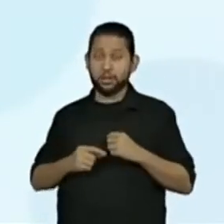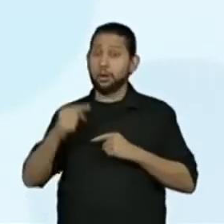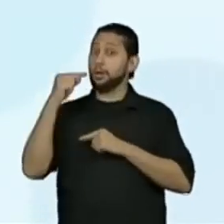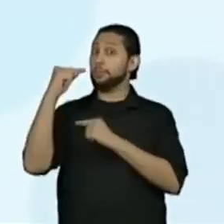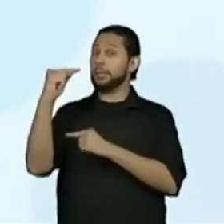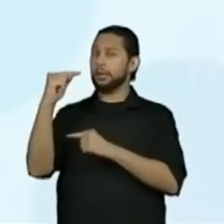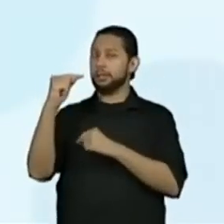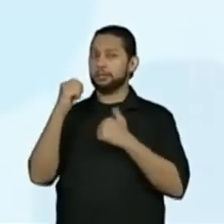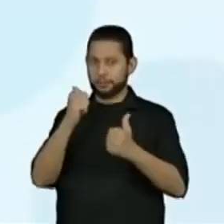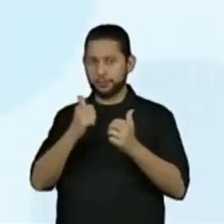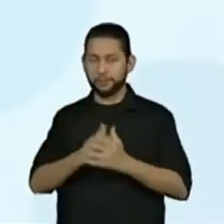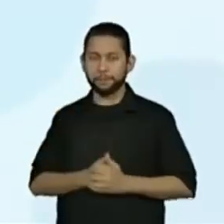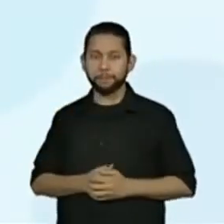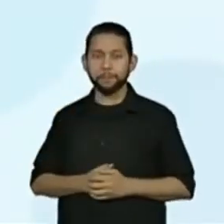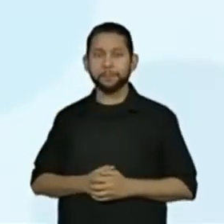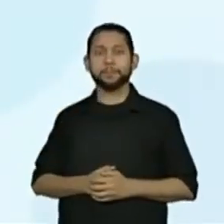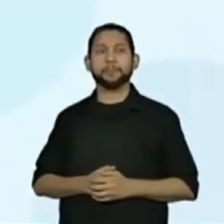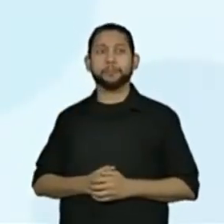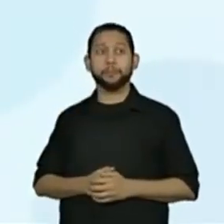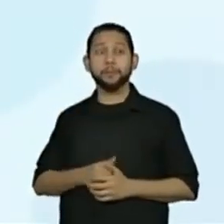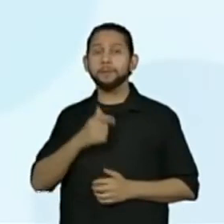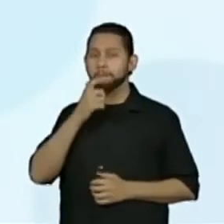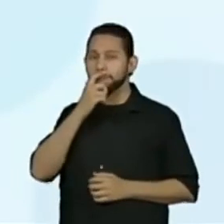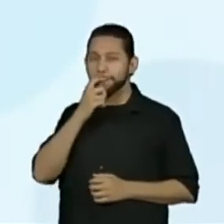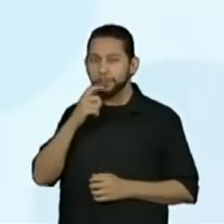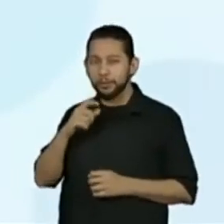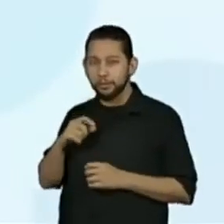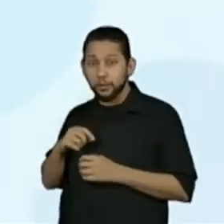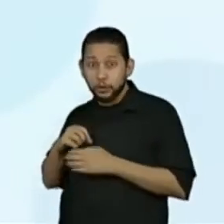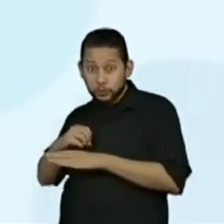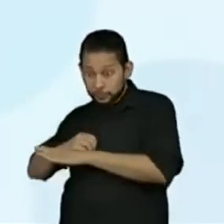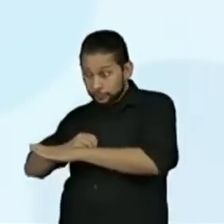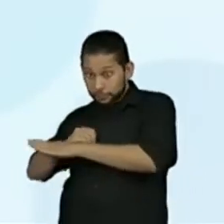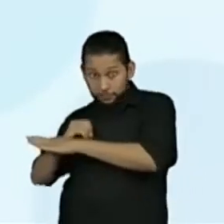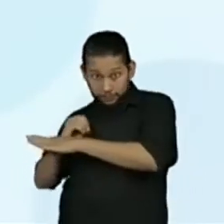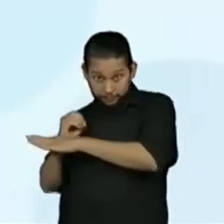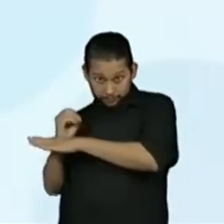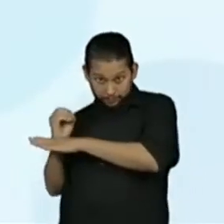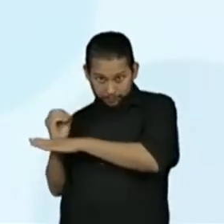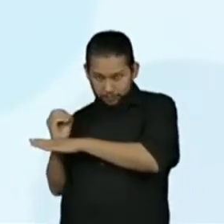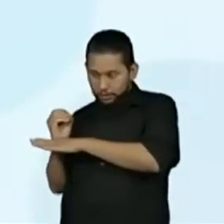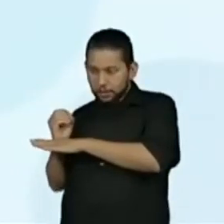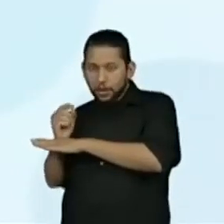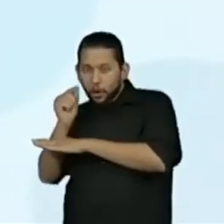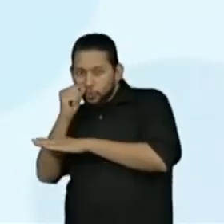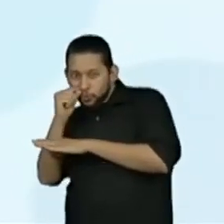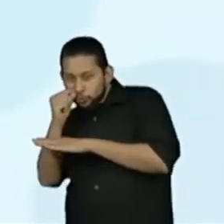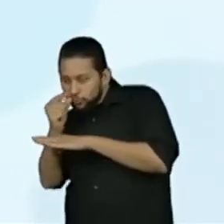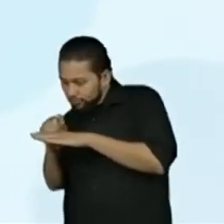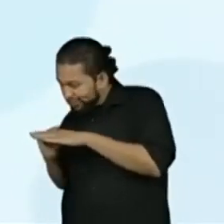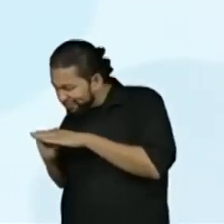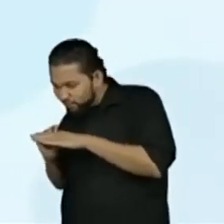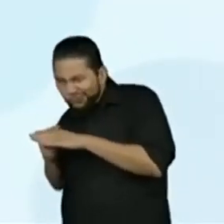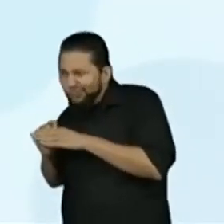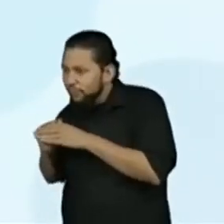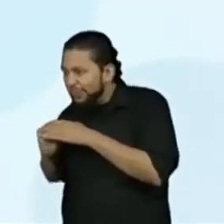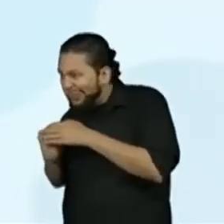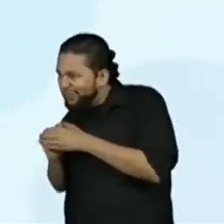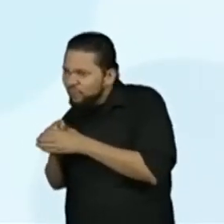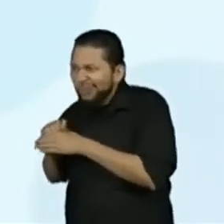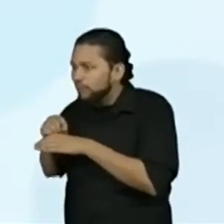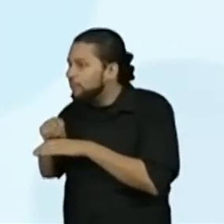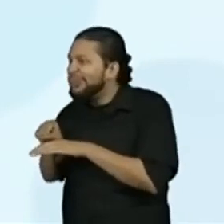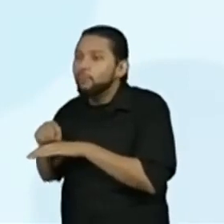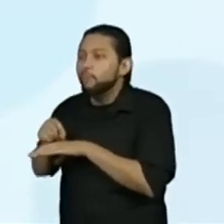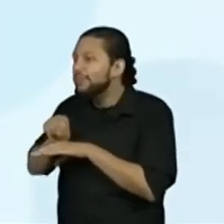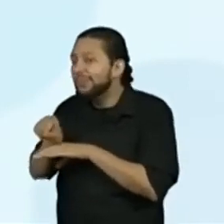fábula inteira. Vamos lá. Certa manhã, um ratinho saiu